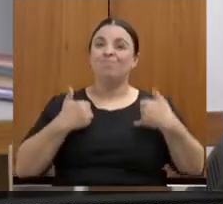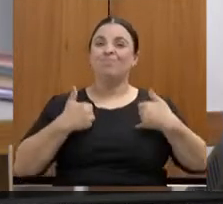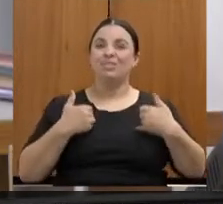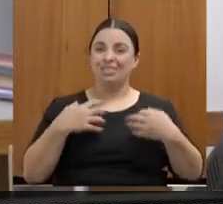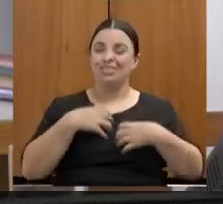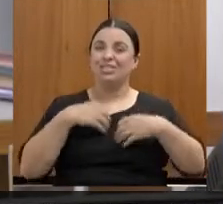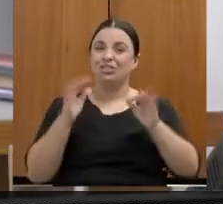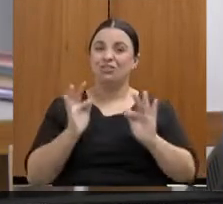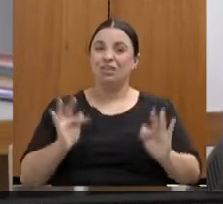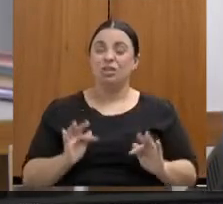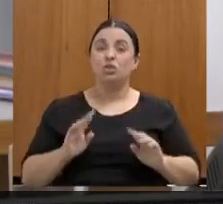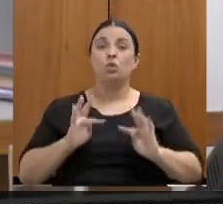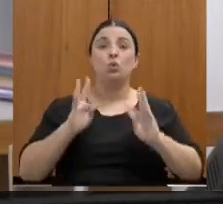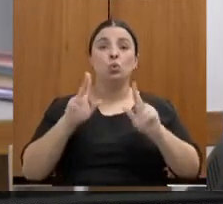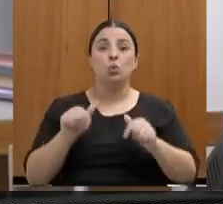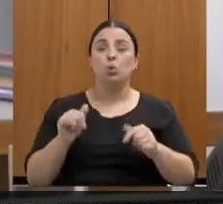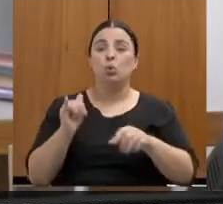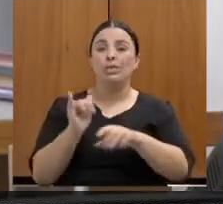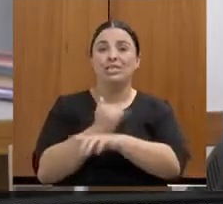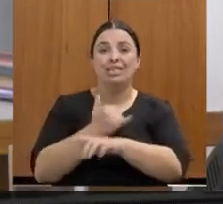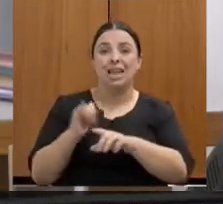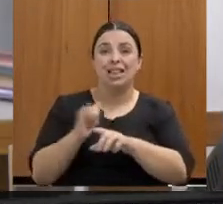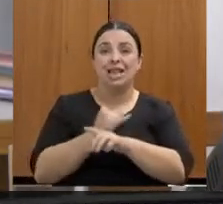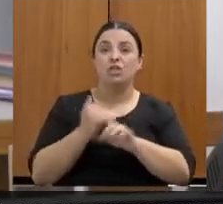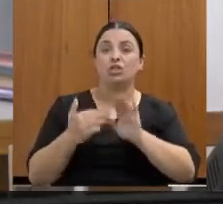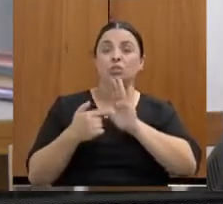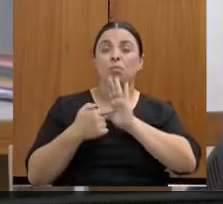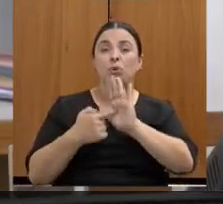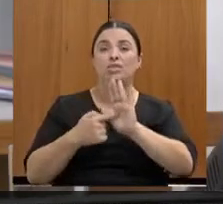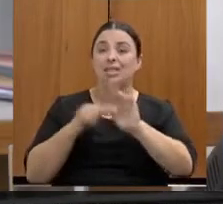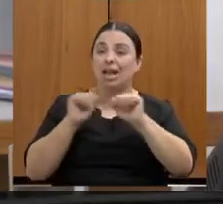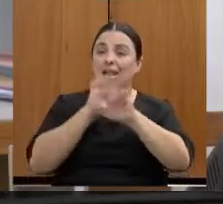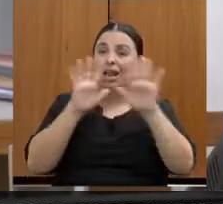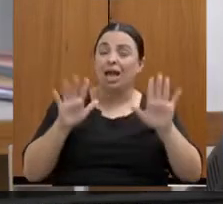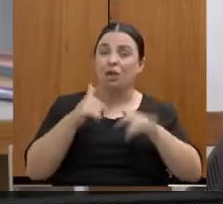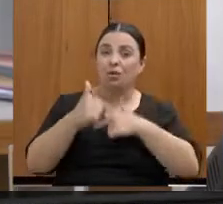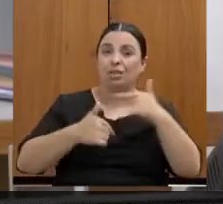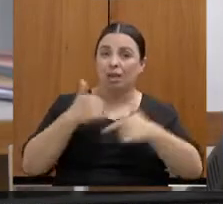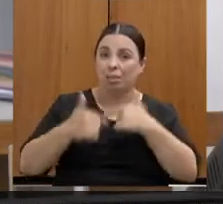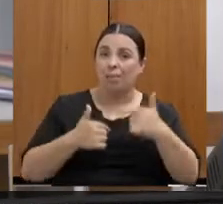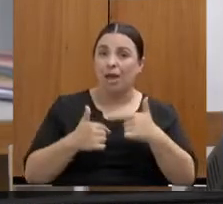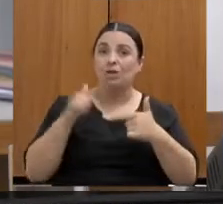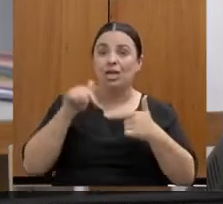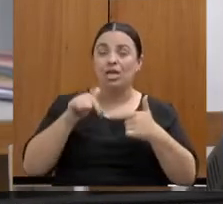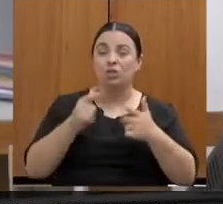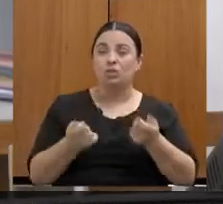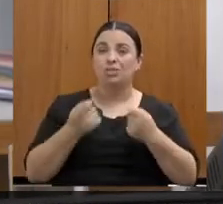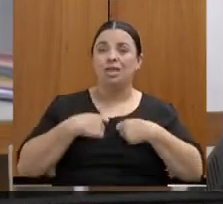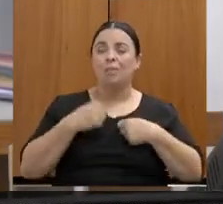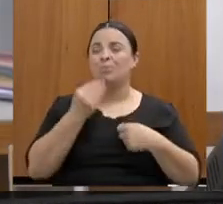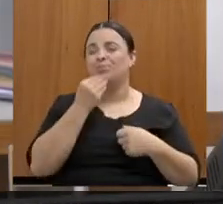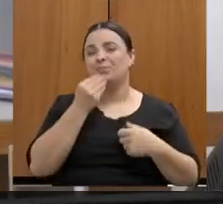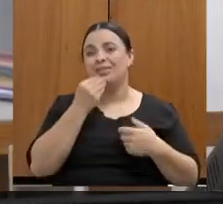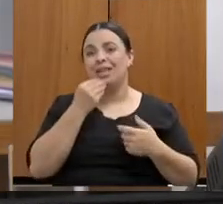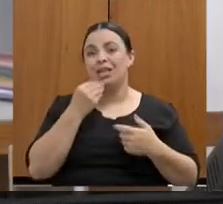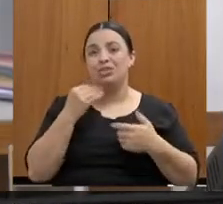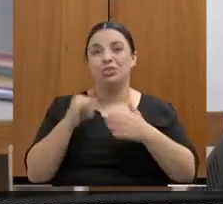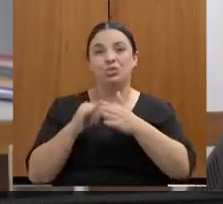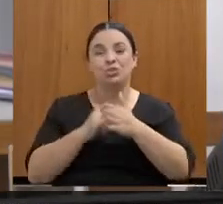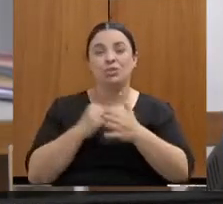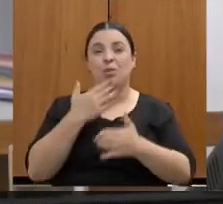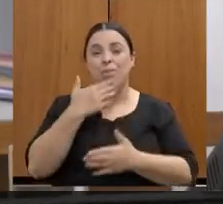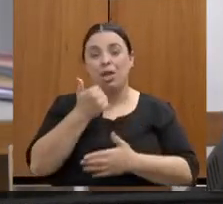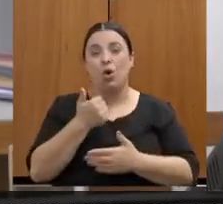ele é extremamente bem-vindo, e é por meio dele que as instituições se tornam instituições melhores. Em nome da Polícia Civil, que eu